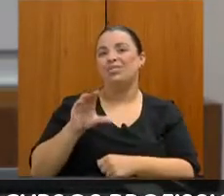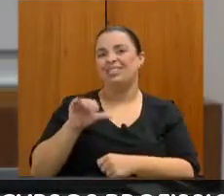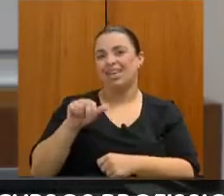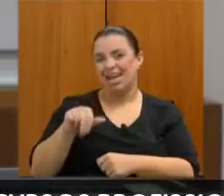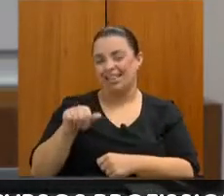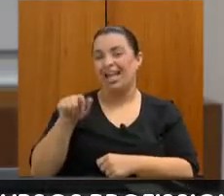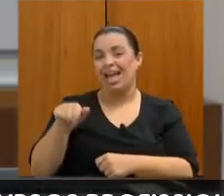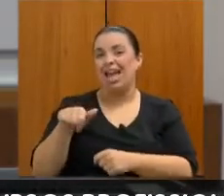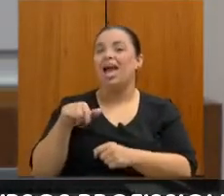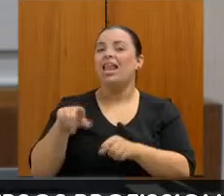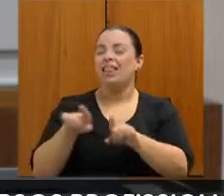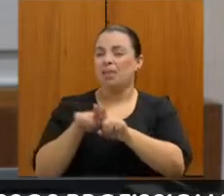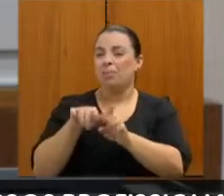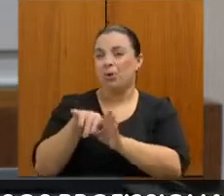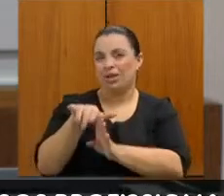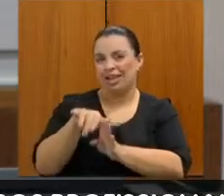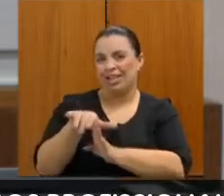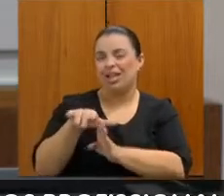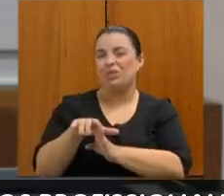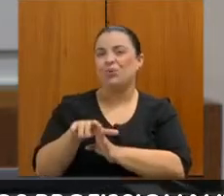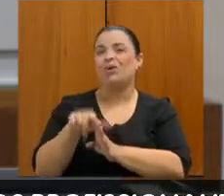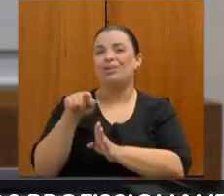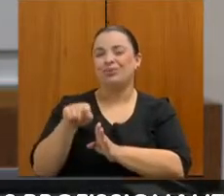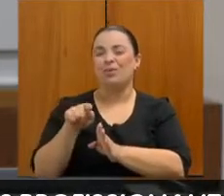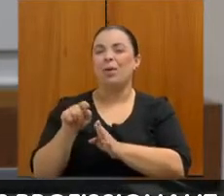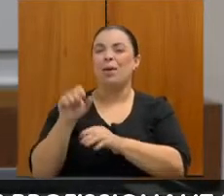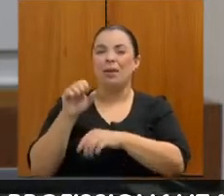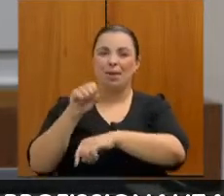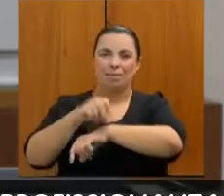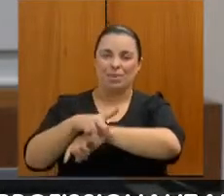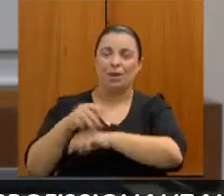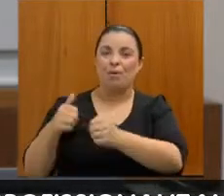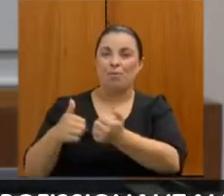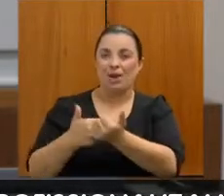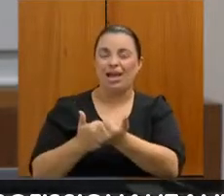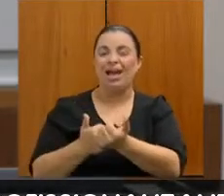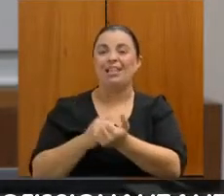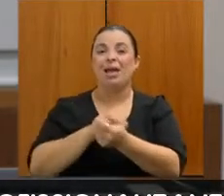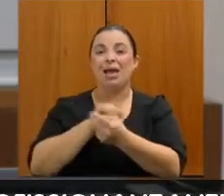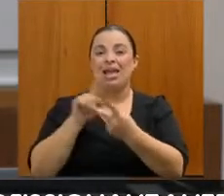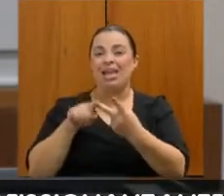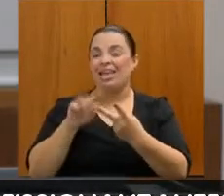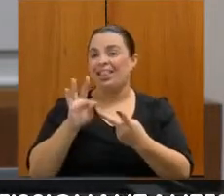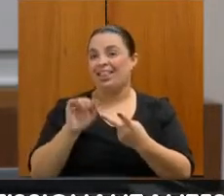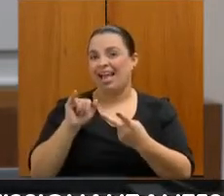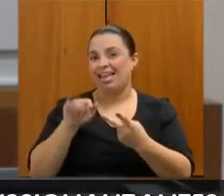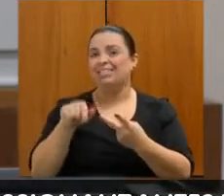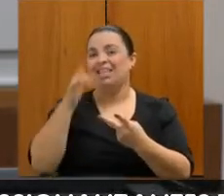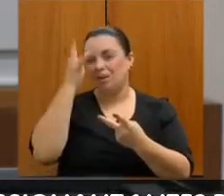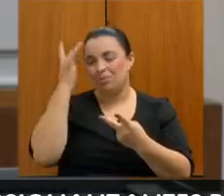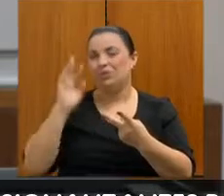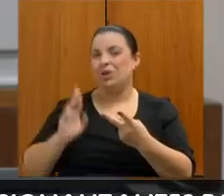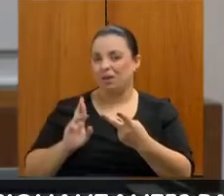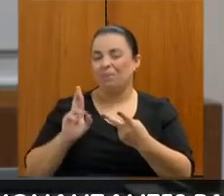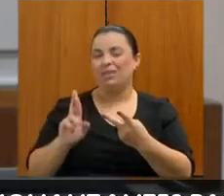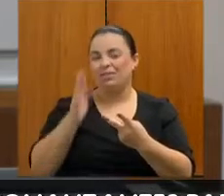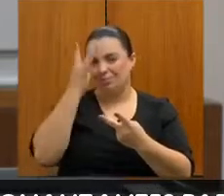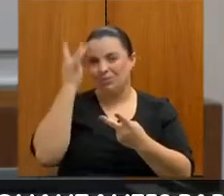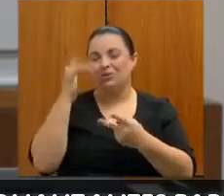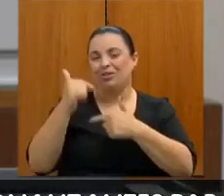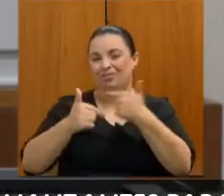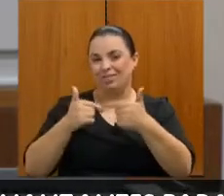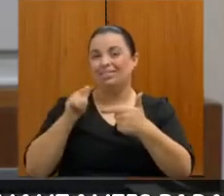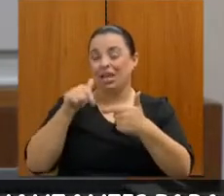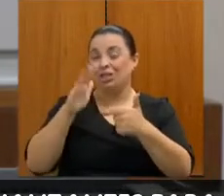do emprego apoiado. A Thais, que é uma pessoa que representa as pessoas com deficiência, está no mercado de trabalho.